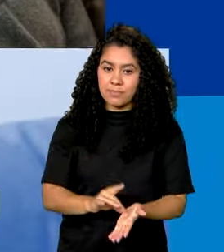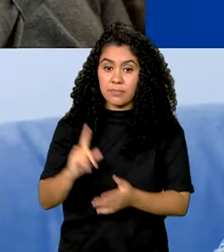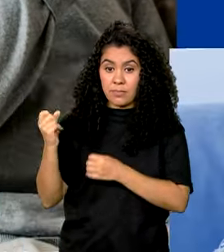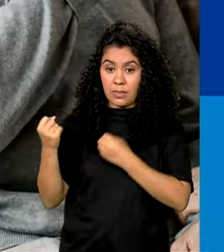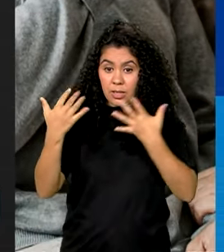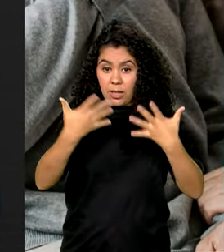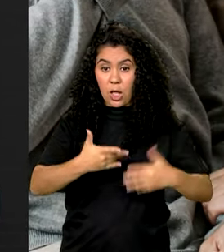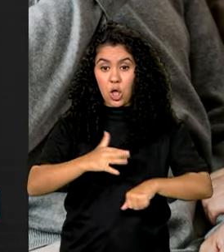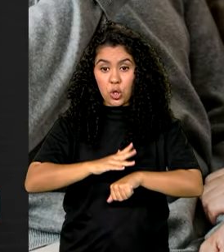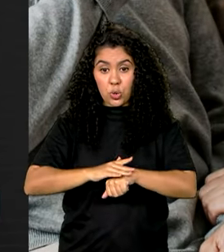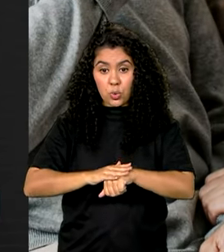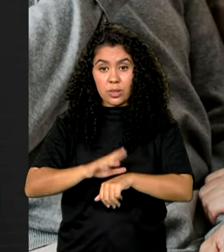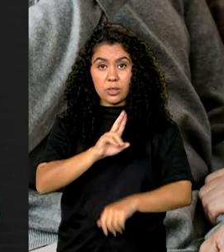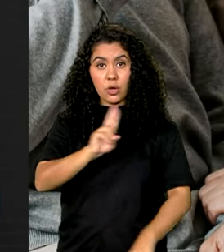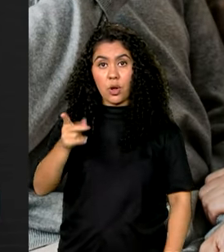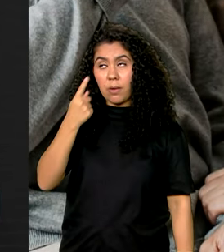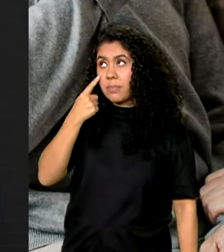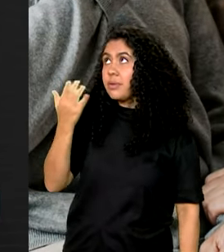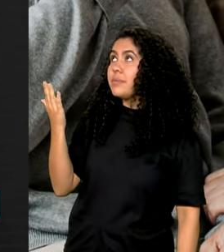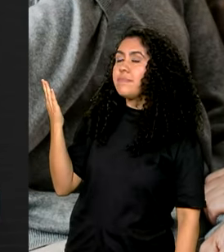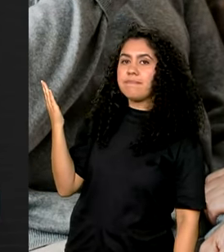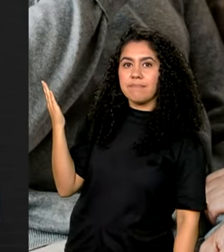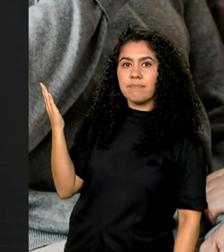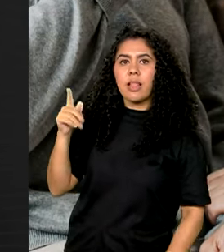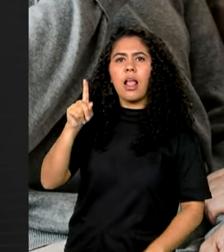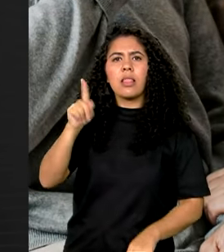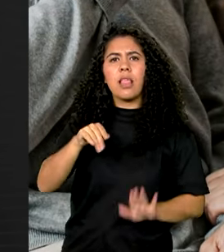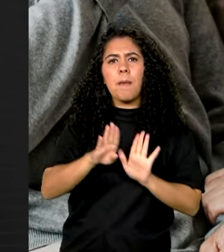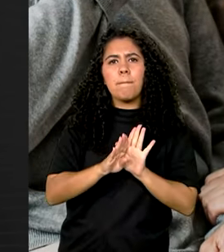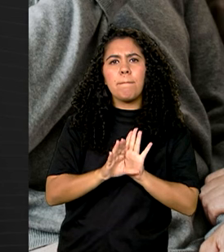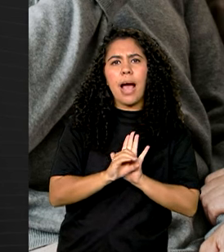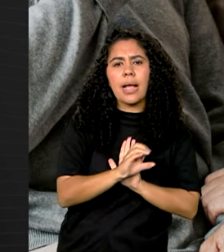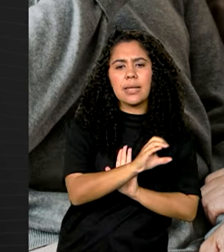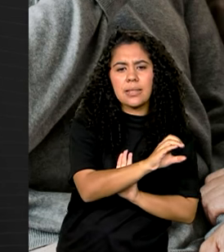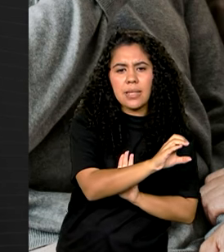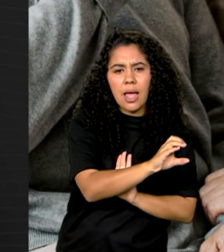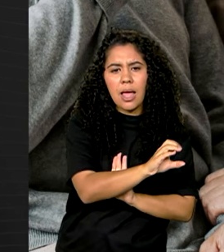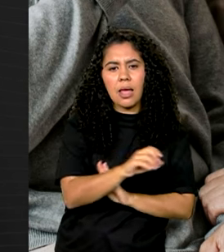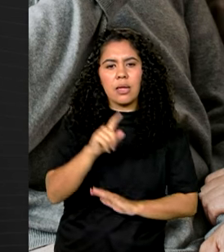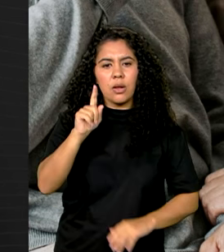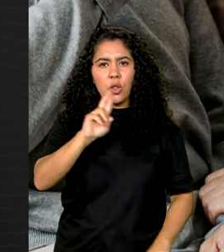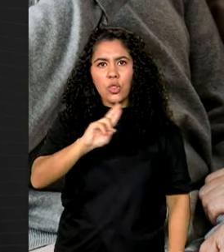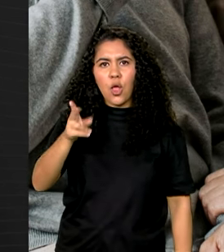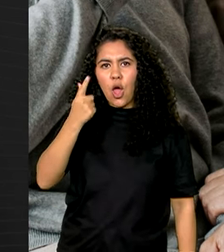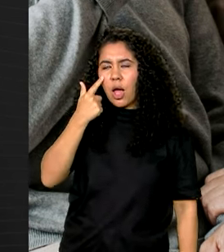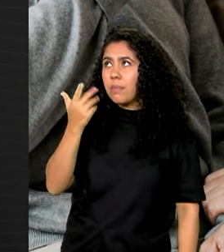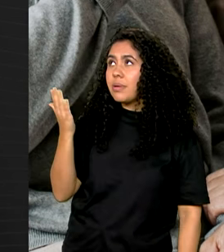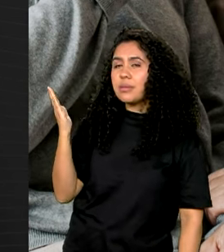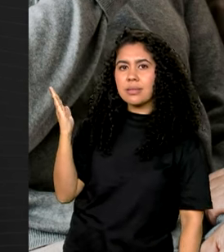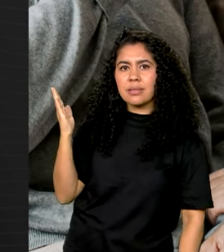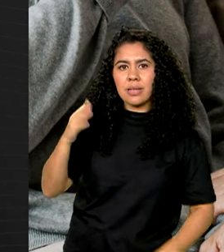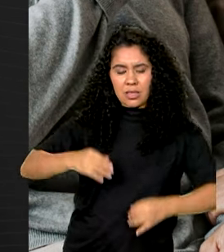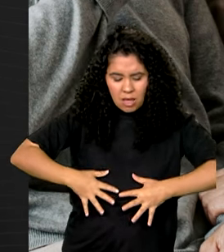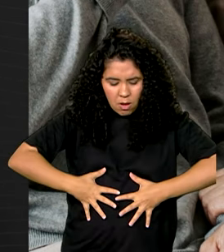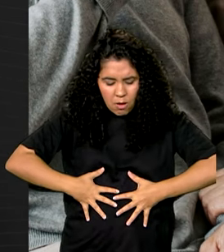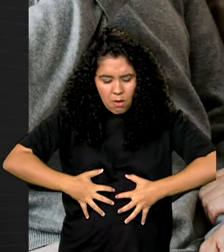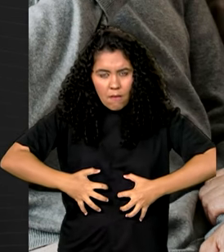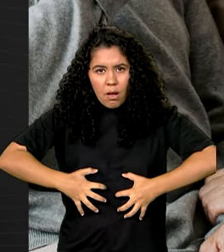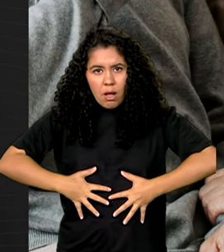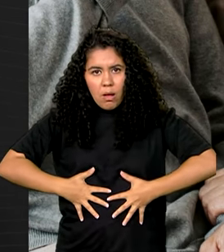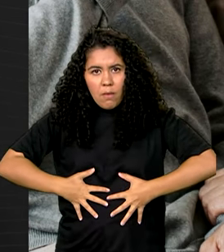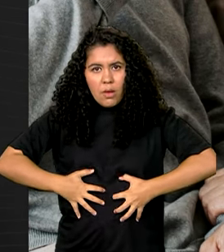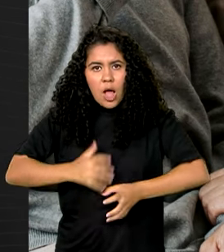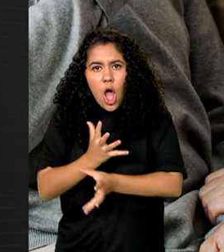tuberculose é transmitida por uma bactéria conhecida como bacilho de coque. Além de atingir os pulmões, ossos,